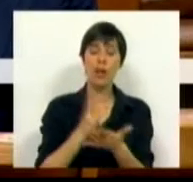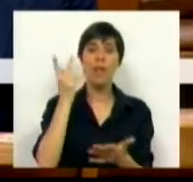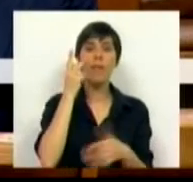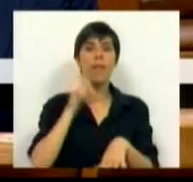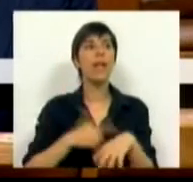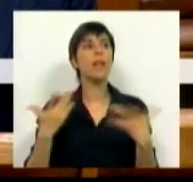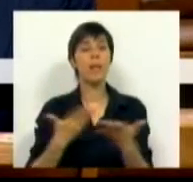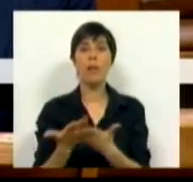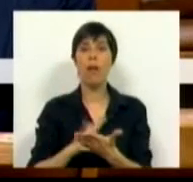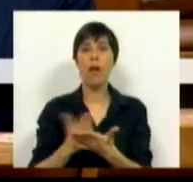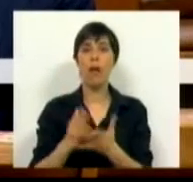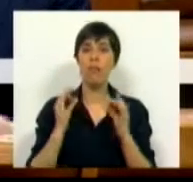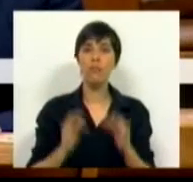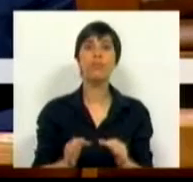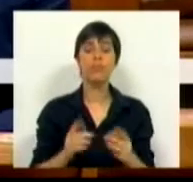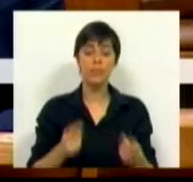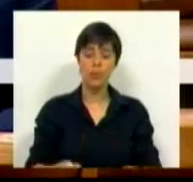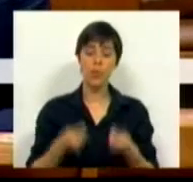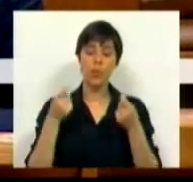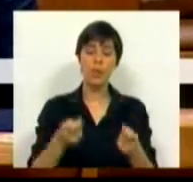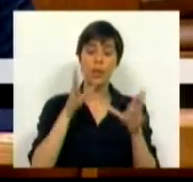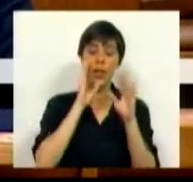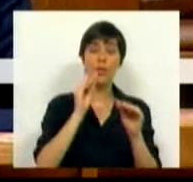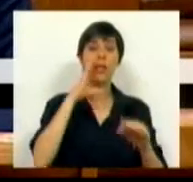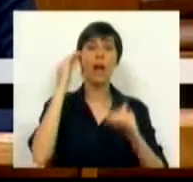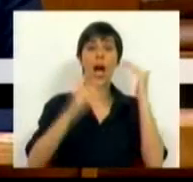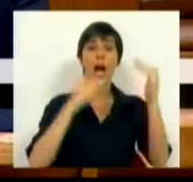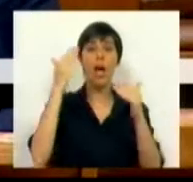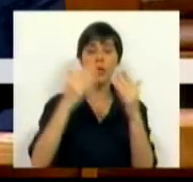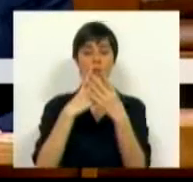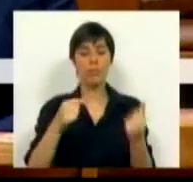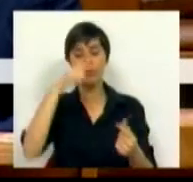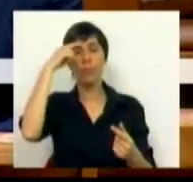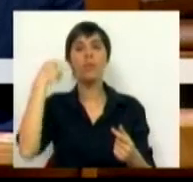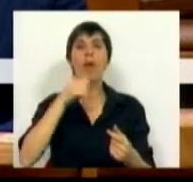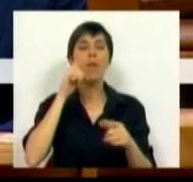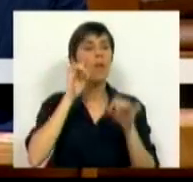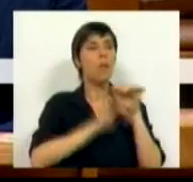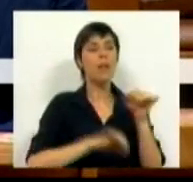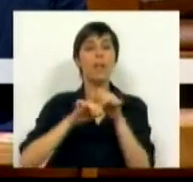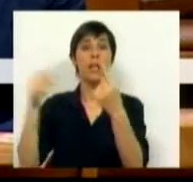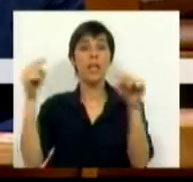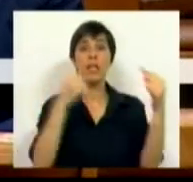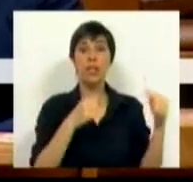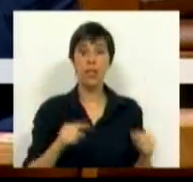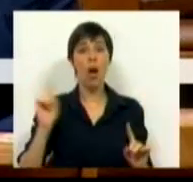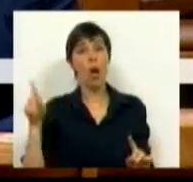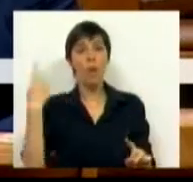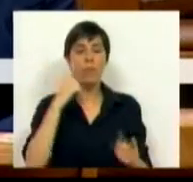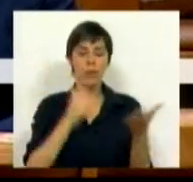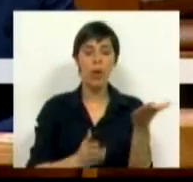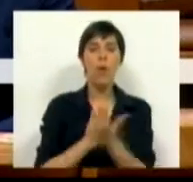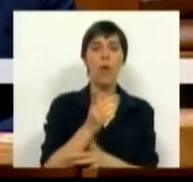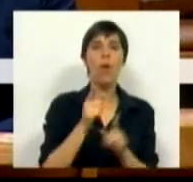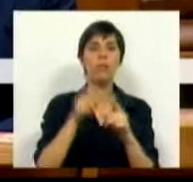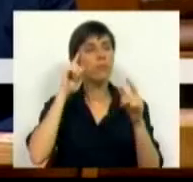vivem tempos de incerteza. O investimento na educação de adultos para suprir o déficit das qualificações existentes devia continuar